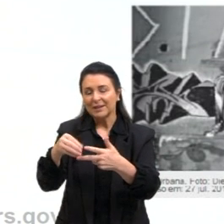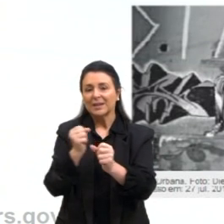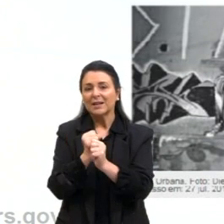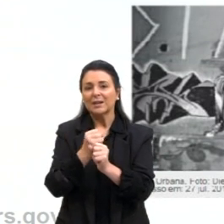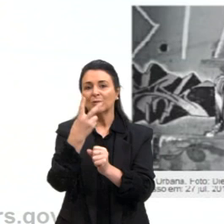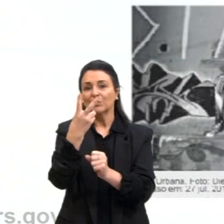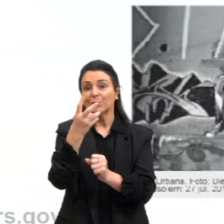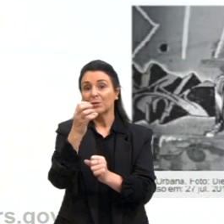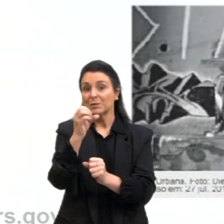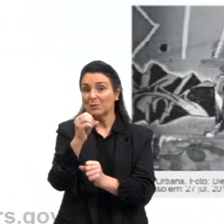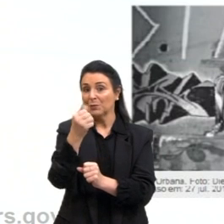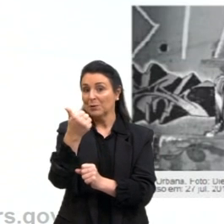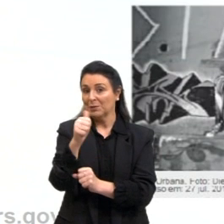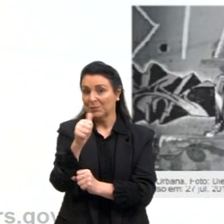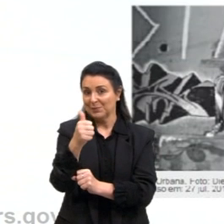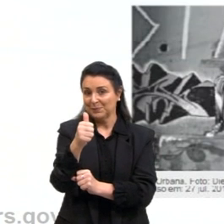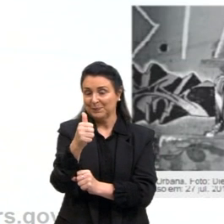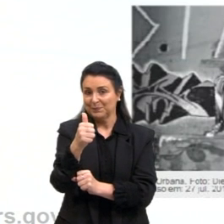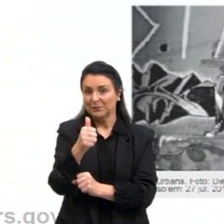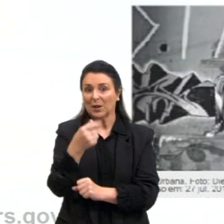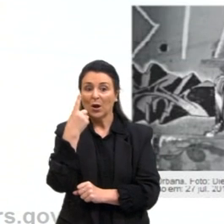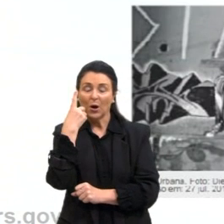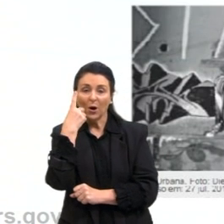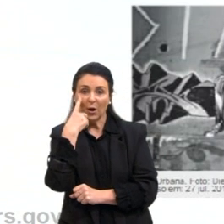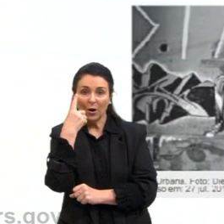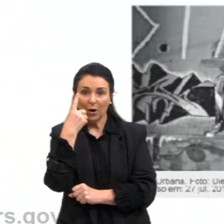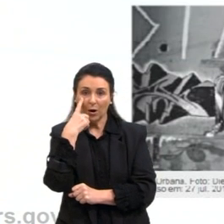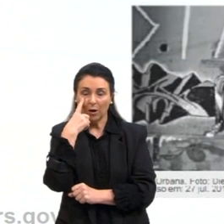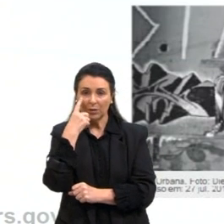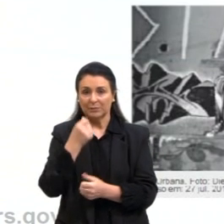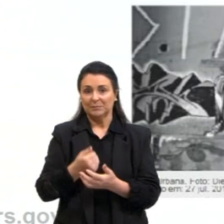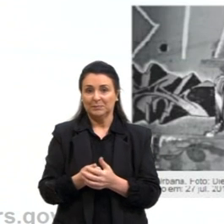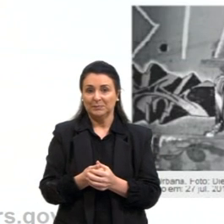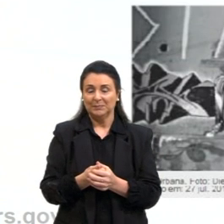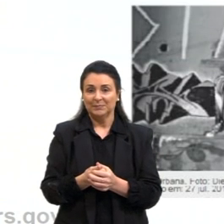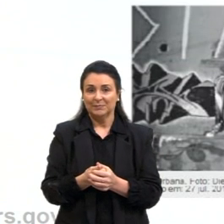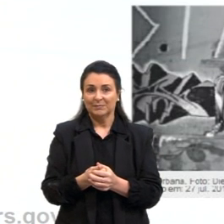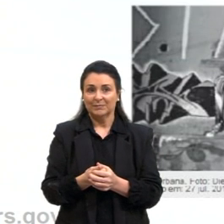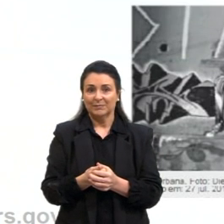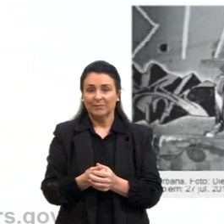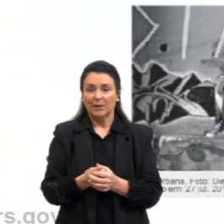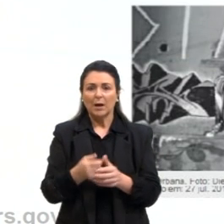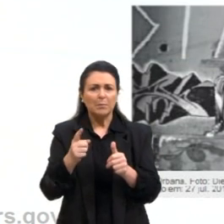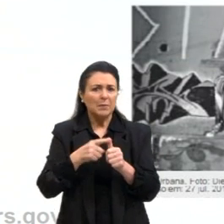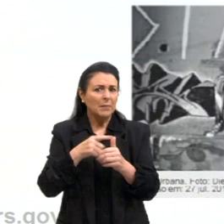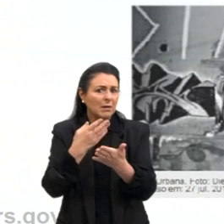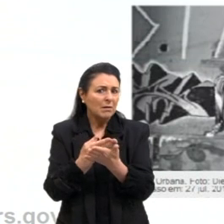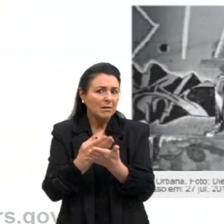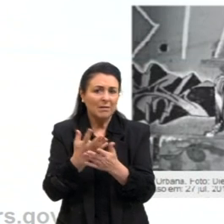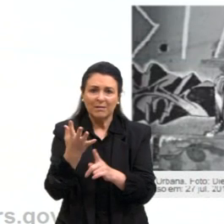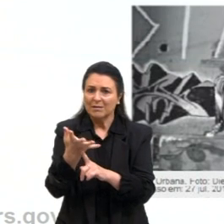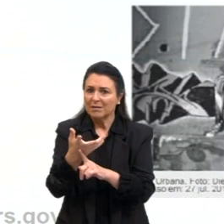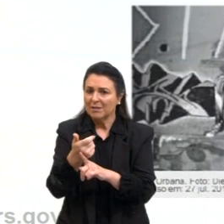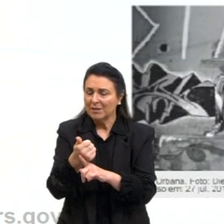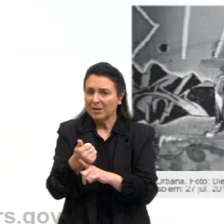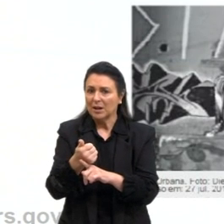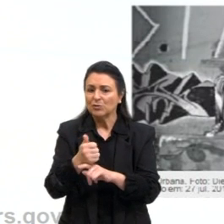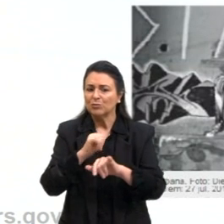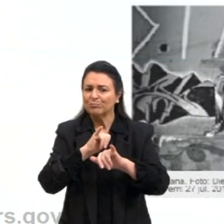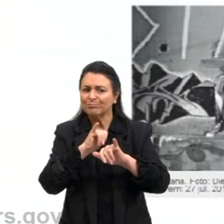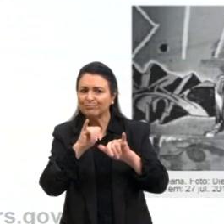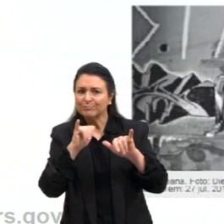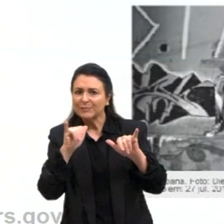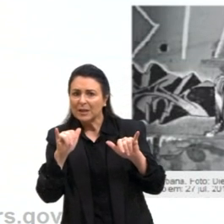2011. Olha lá, gente, é muito... Na nossa primeira aula de artes, nós falamos sobre leitura de